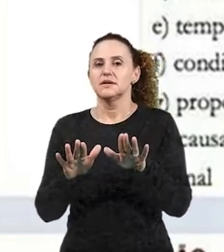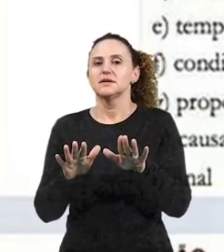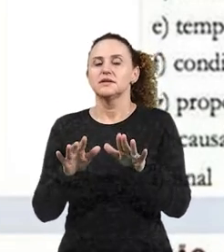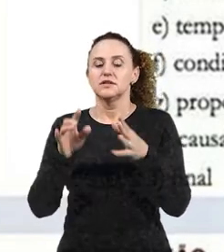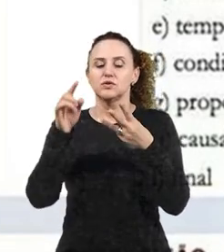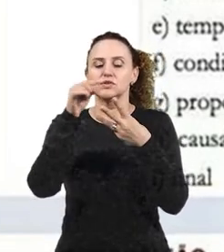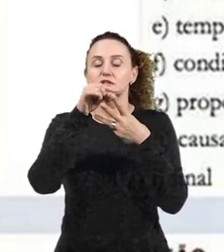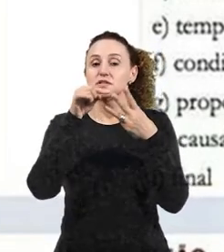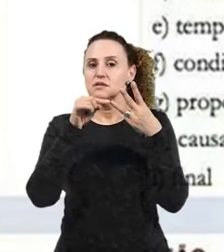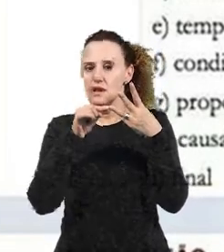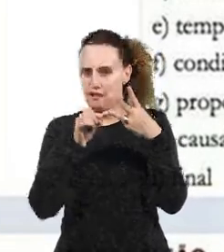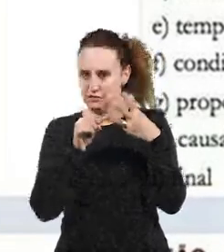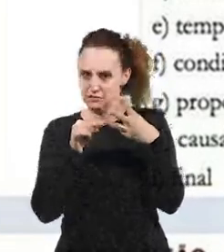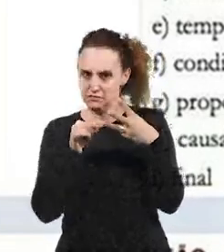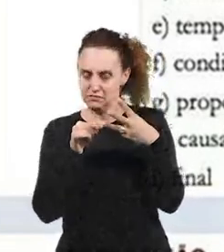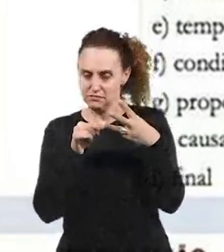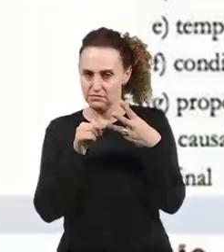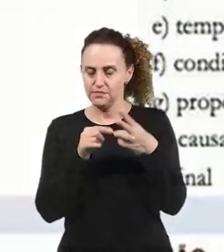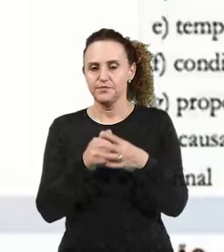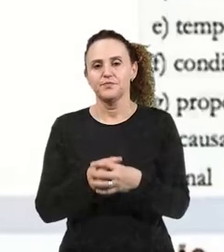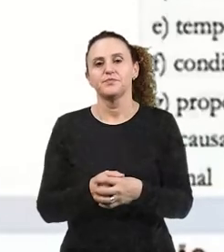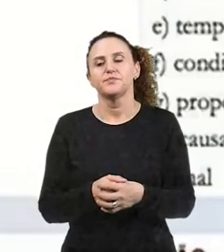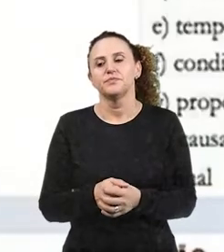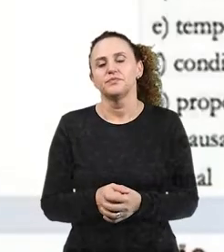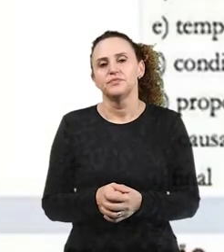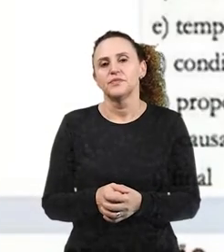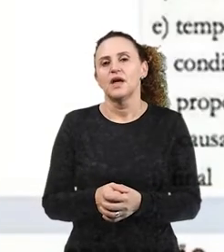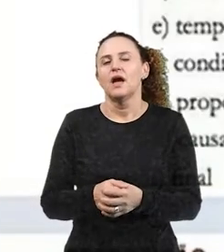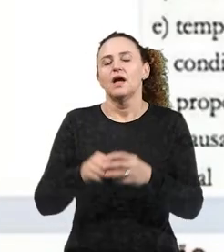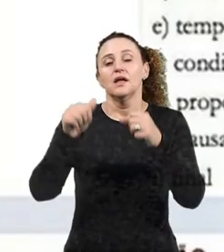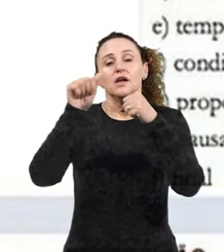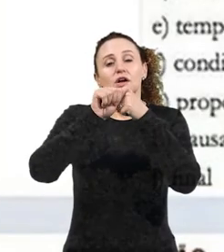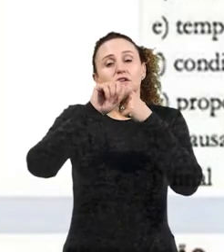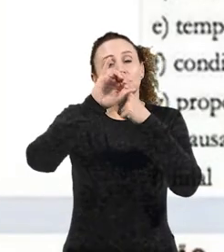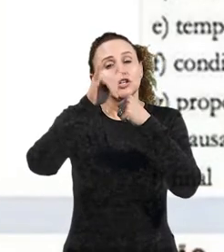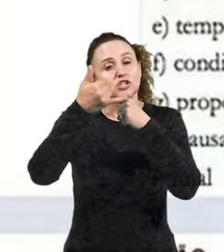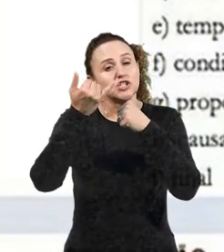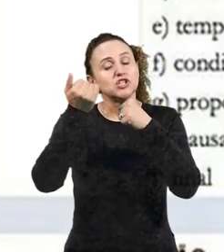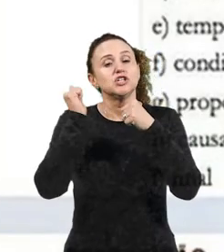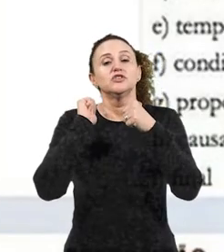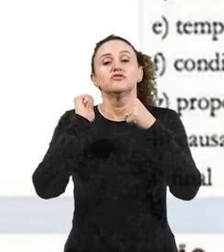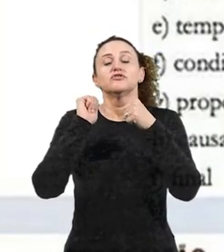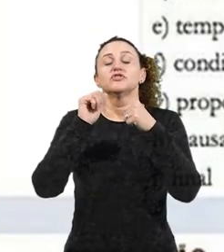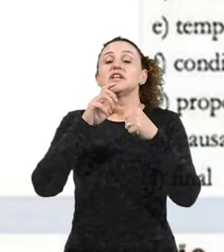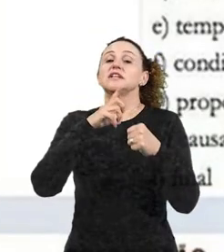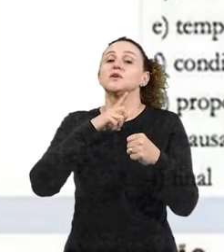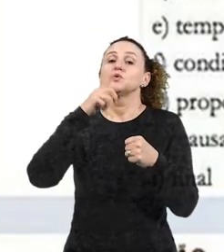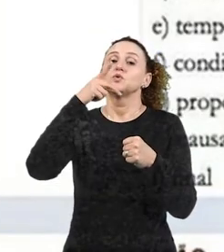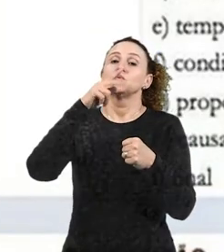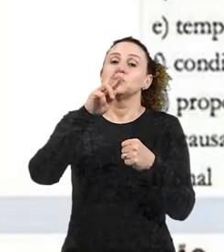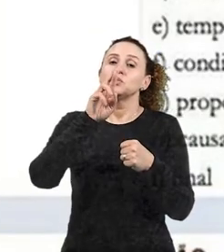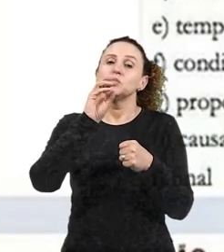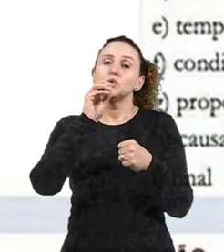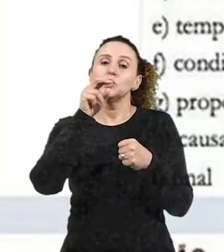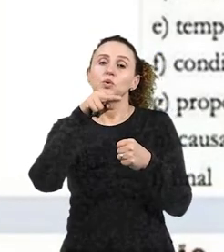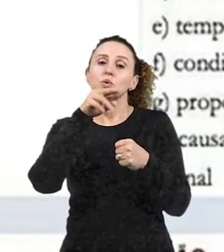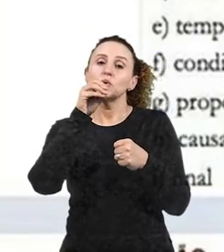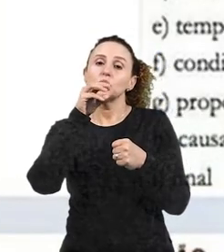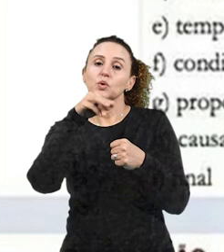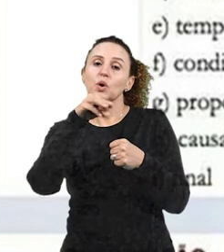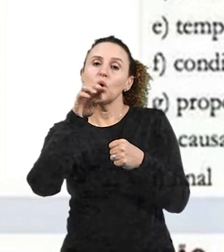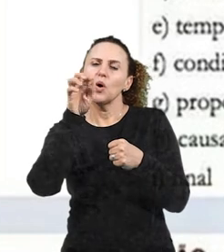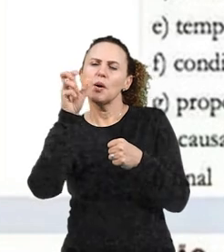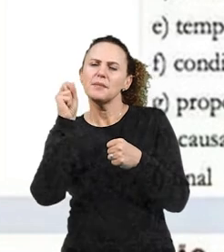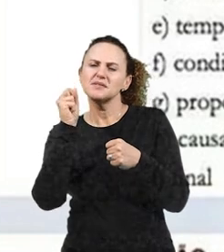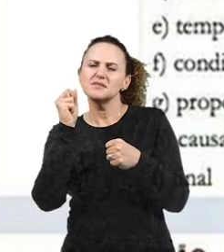ou morfológico, certo? Aí, o adjetivo, o pronome, olha, dê uma olhada aqui, tá, quais são os tipos de